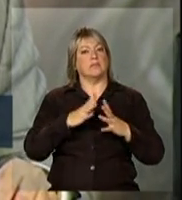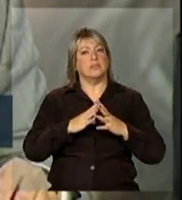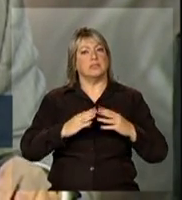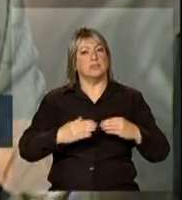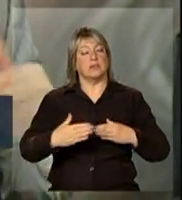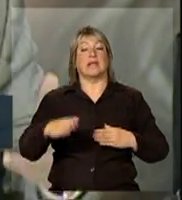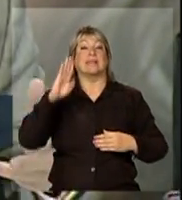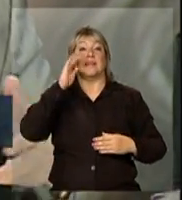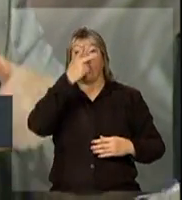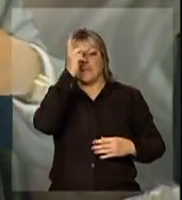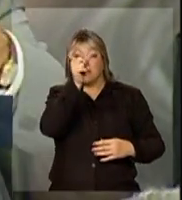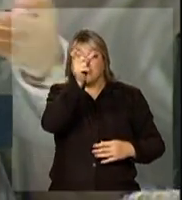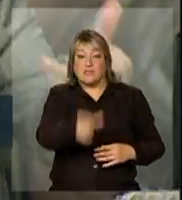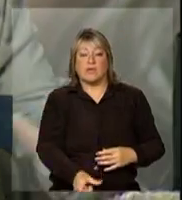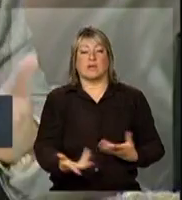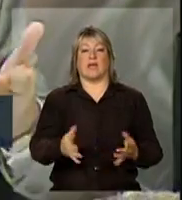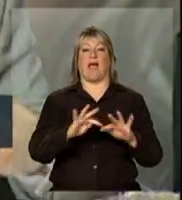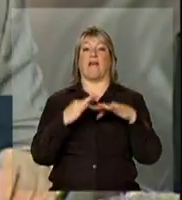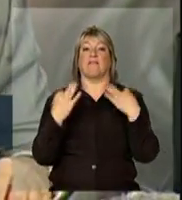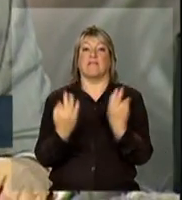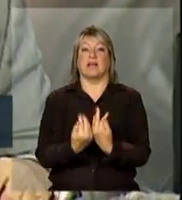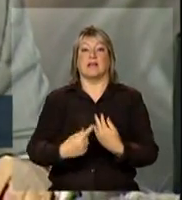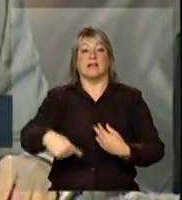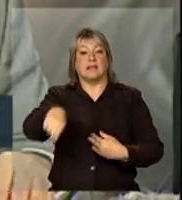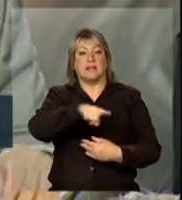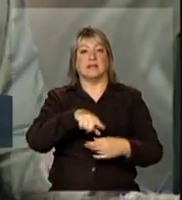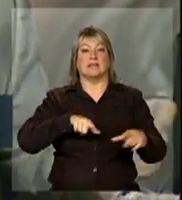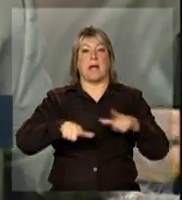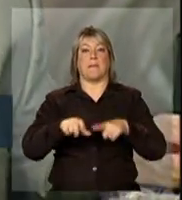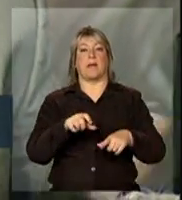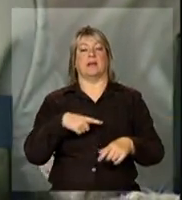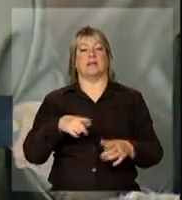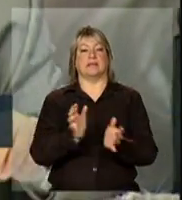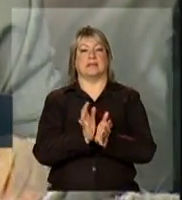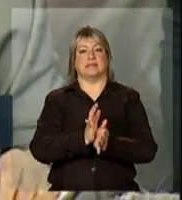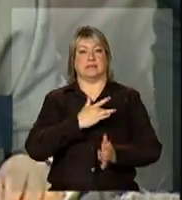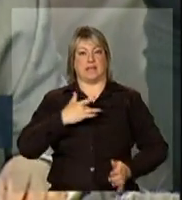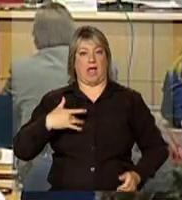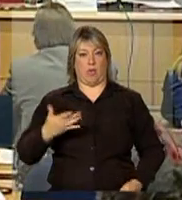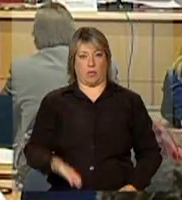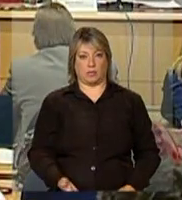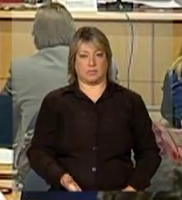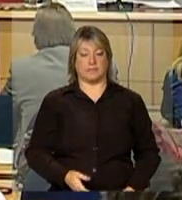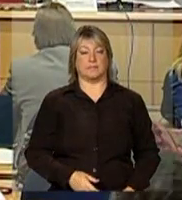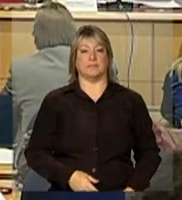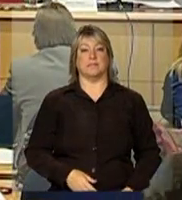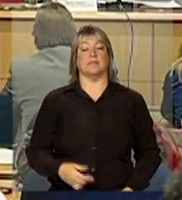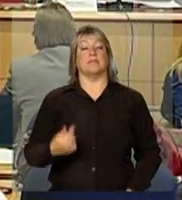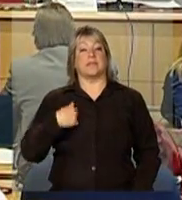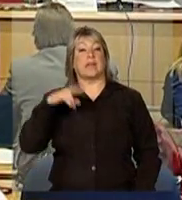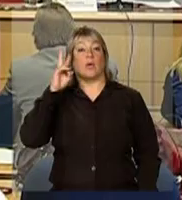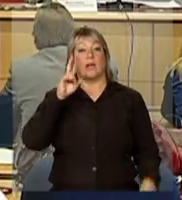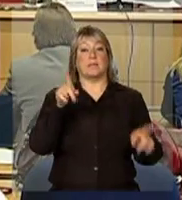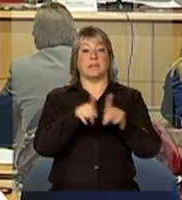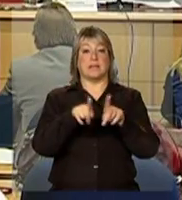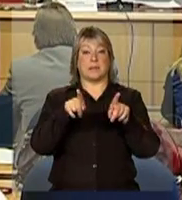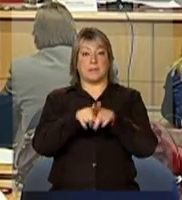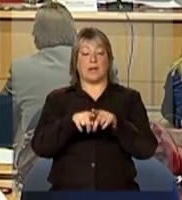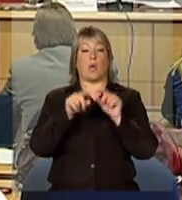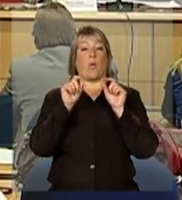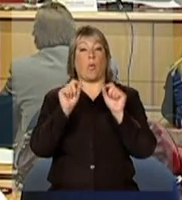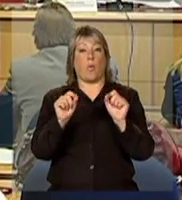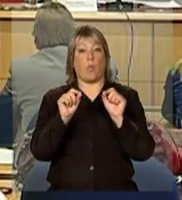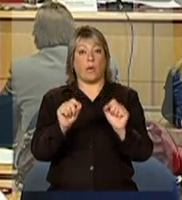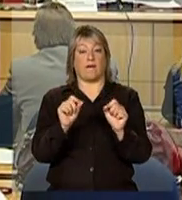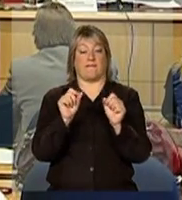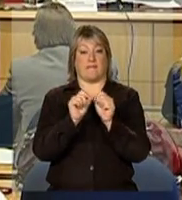do paciente, da família, do serviço de saúde. Agora, ministro, eu me lembro de um estudo que foi feito, o que estabelece mais